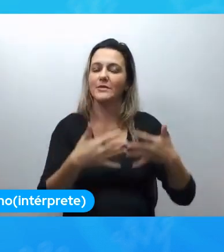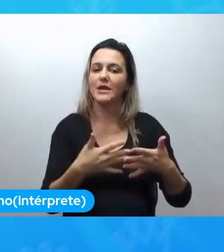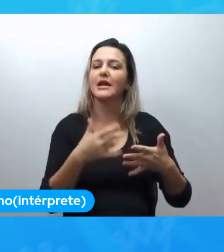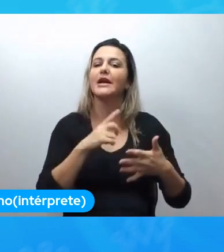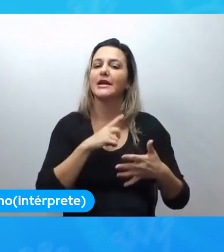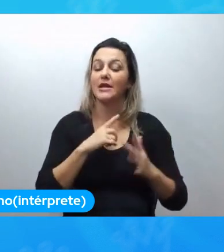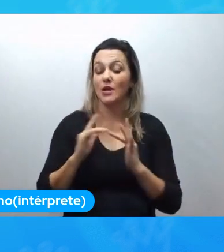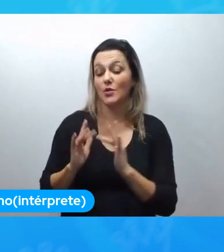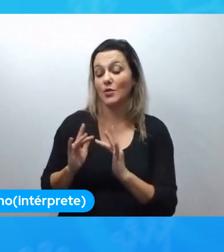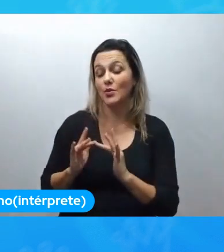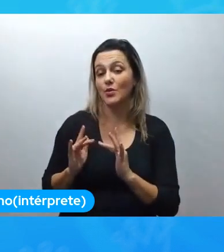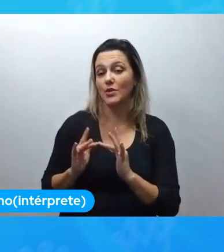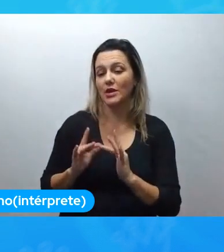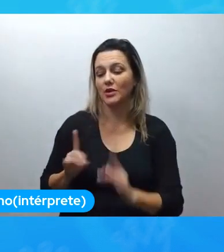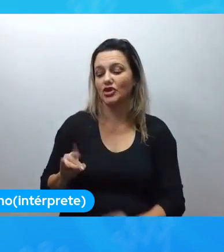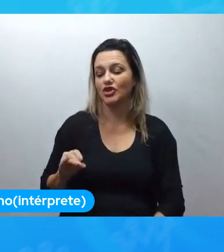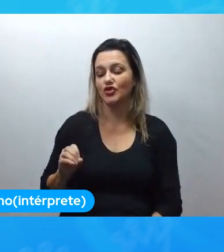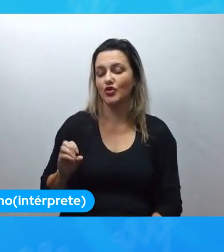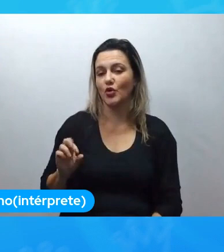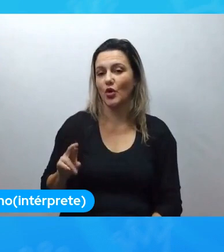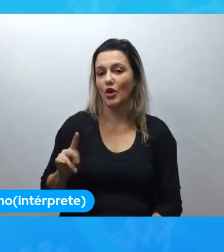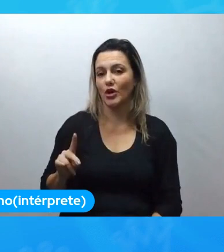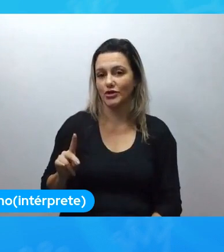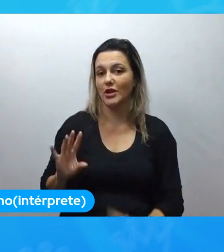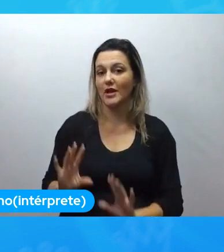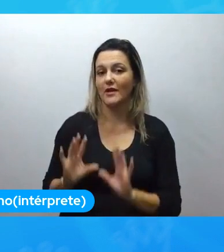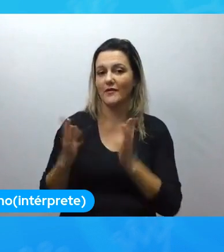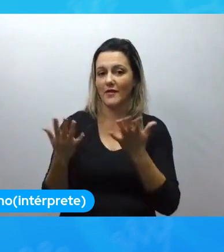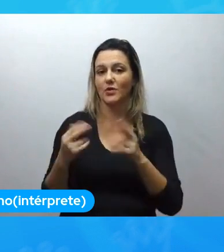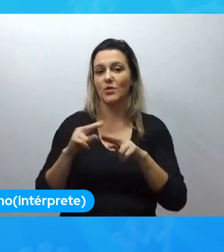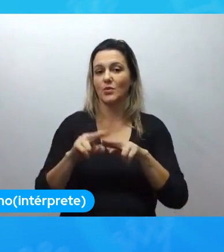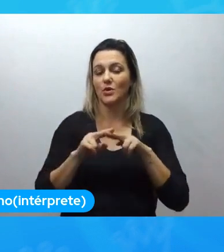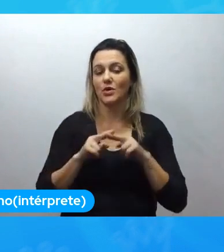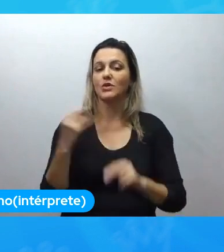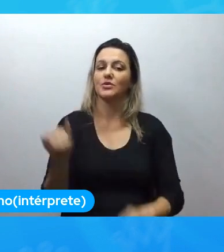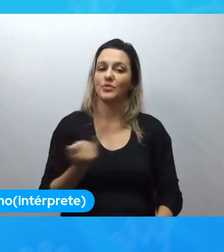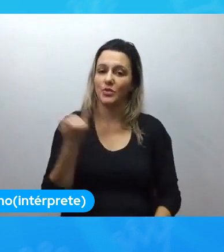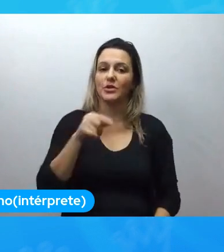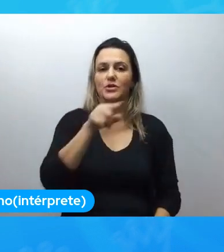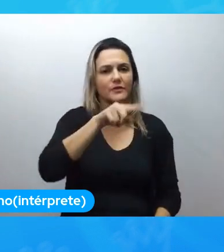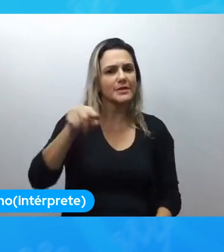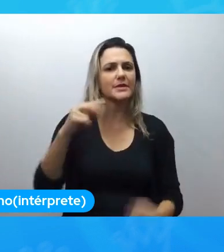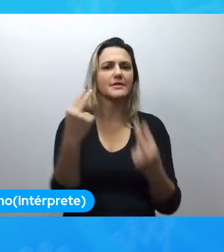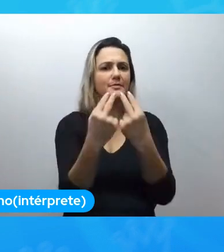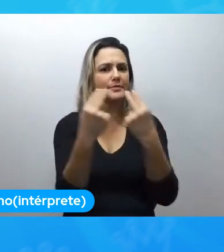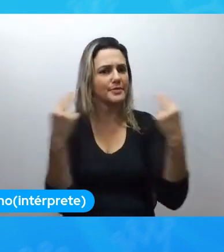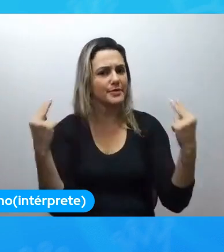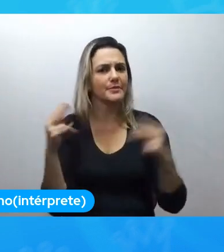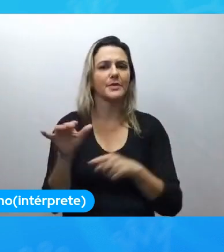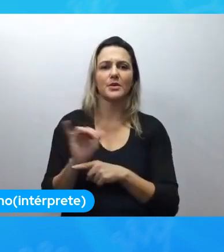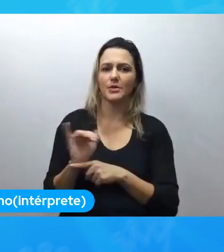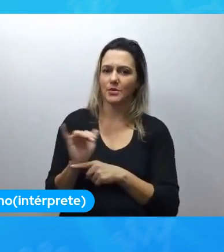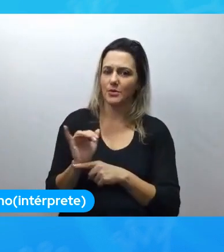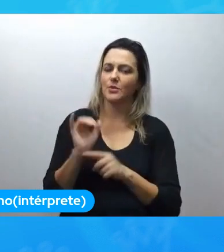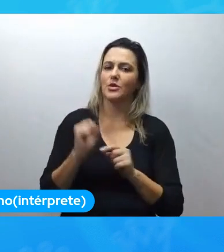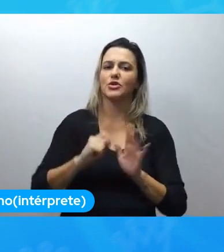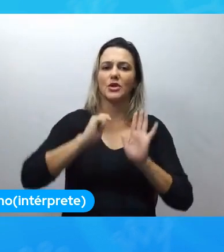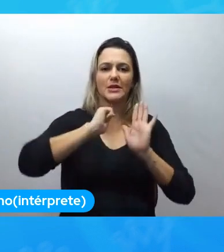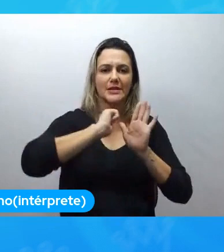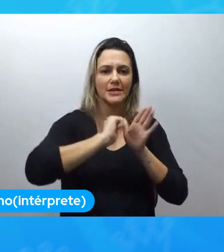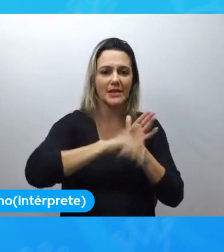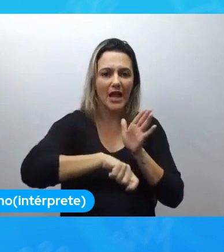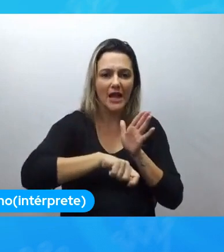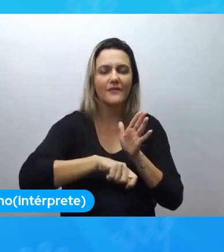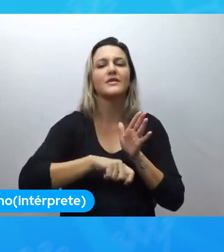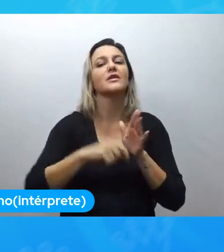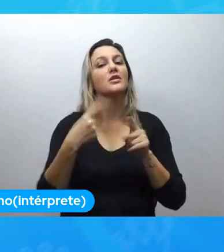tutoriais no Discord do nosso evento. Por isso que é importante que vocês que estão assistindo aqui no YouTube se inscrevam para o evento, porque o acesso